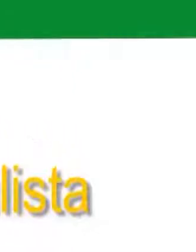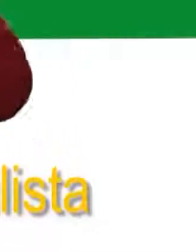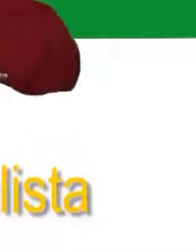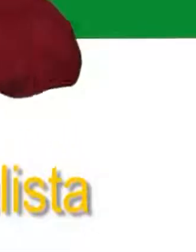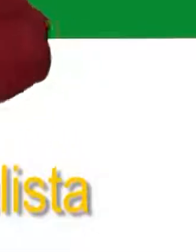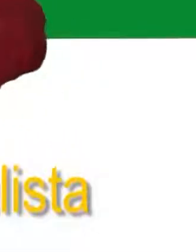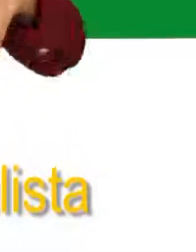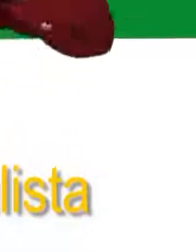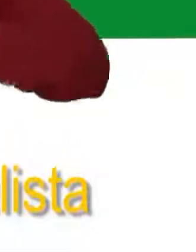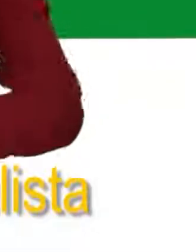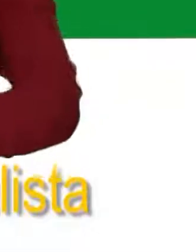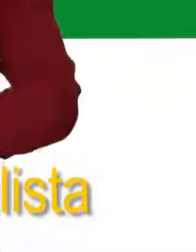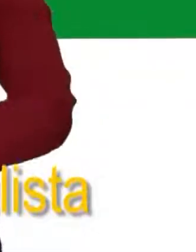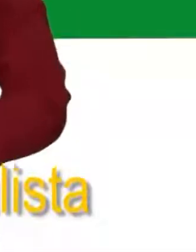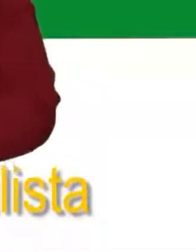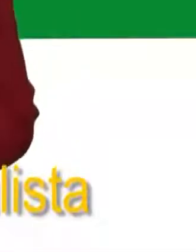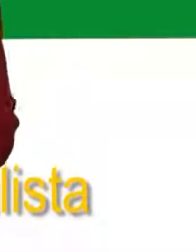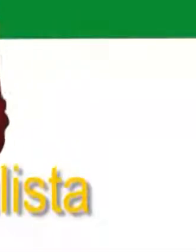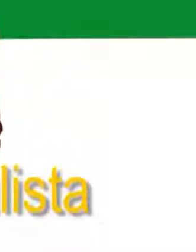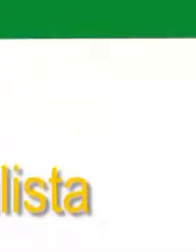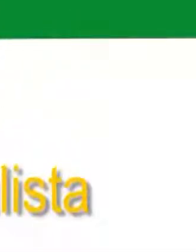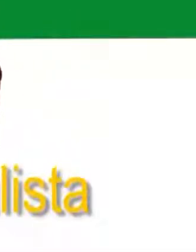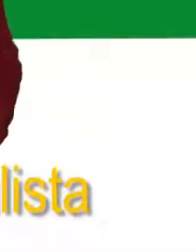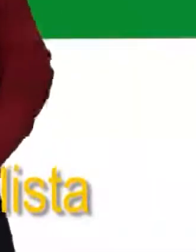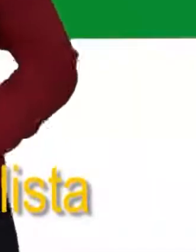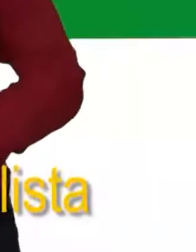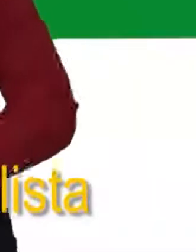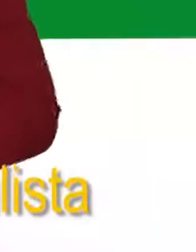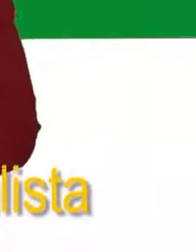salve, salve, vinhedo, terra paulista.